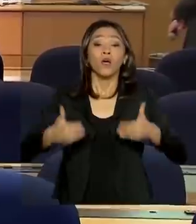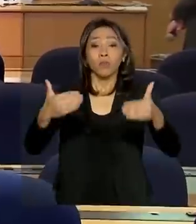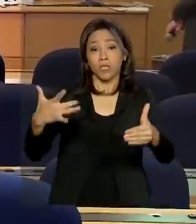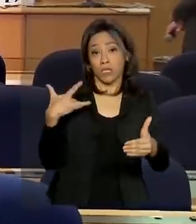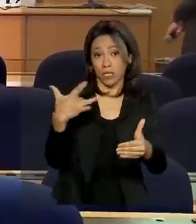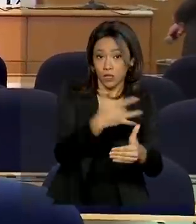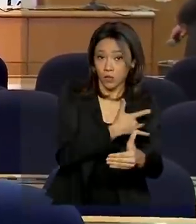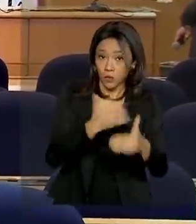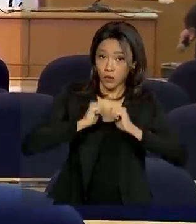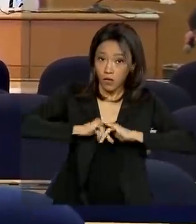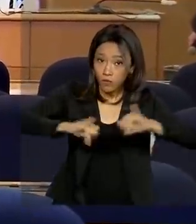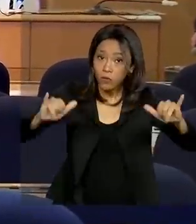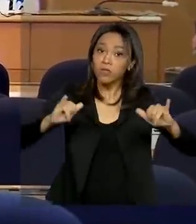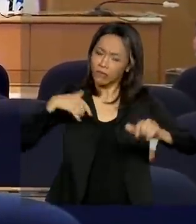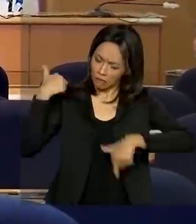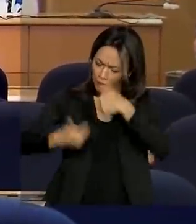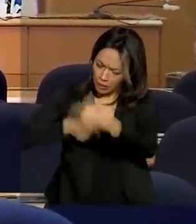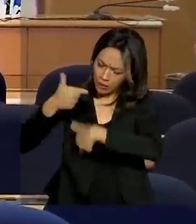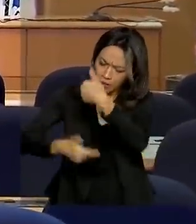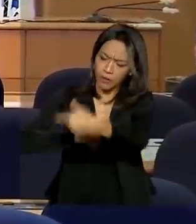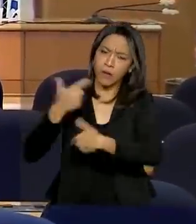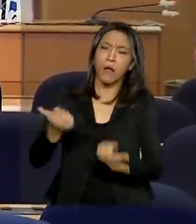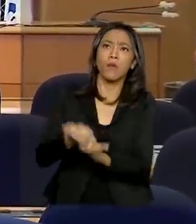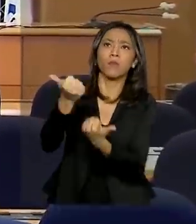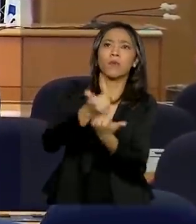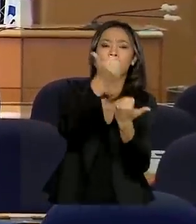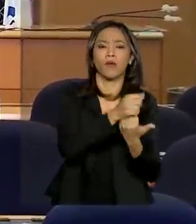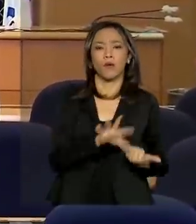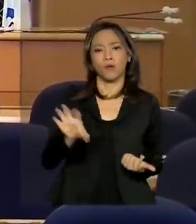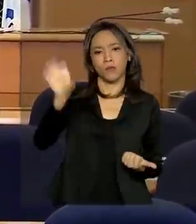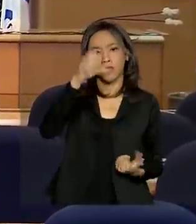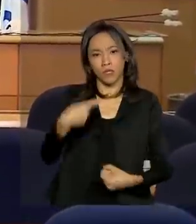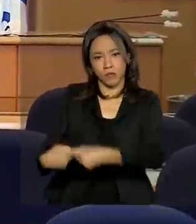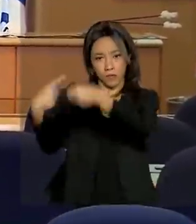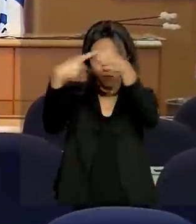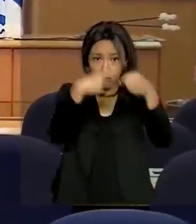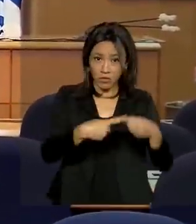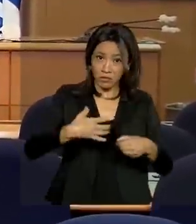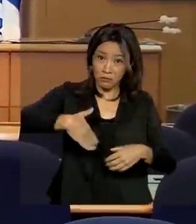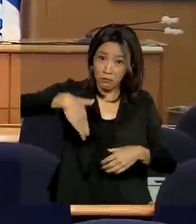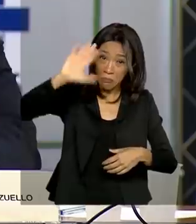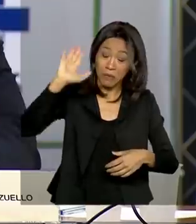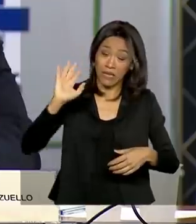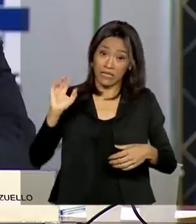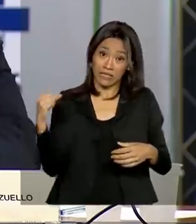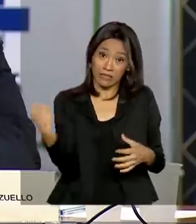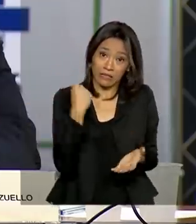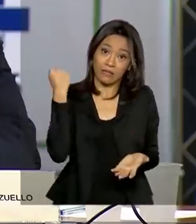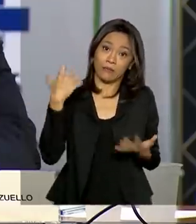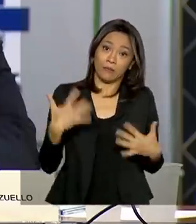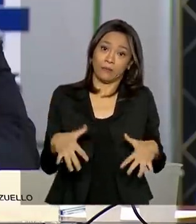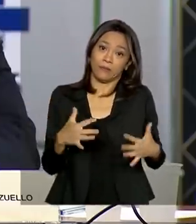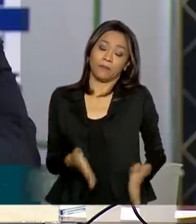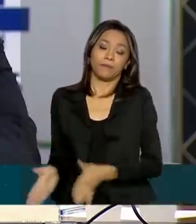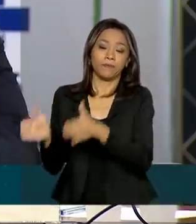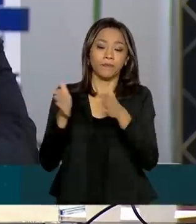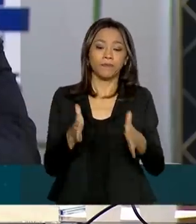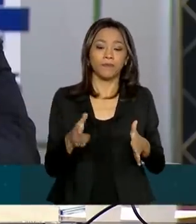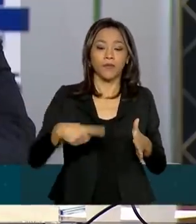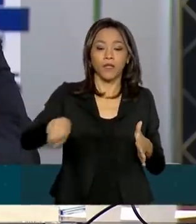está trabalhando para atender as demandas dos estados e municípios mais afetados. Nós estamos distribuindo